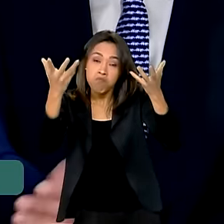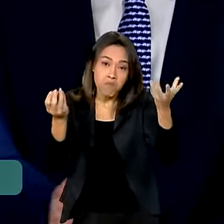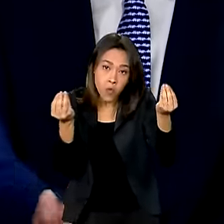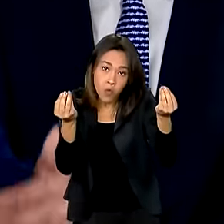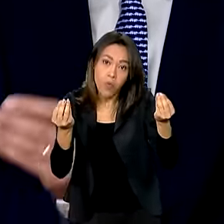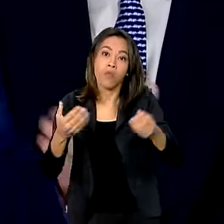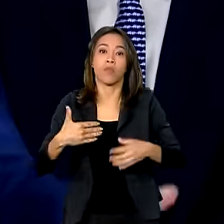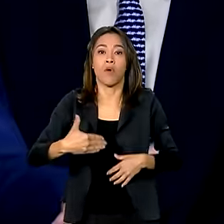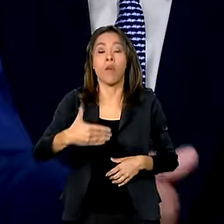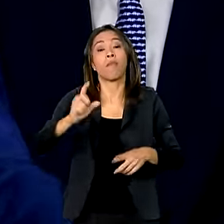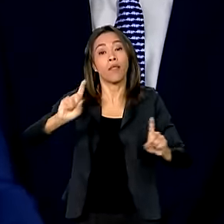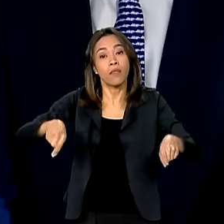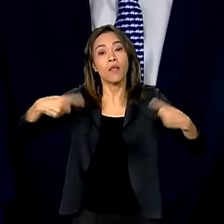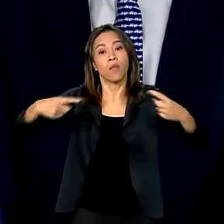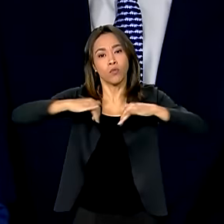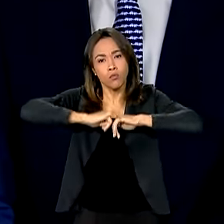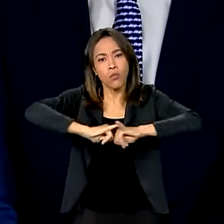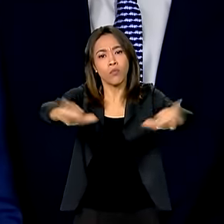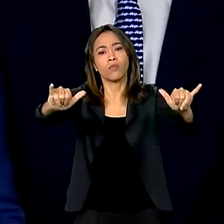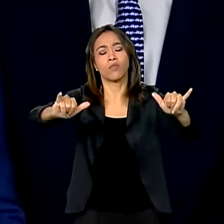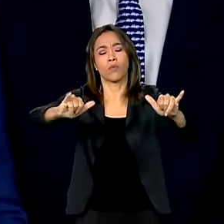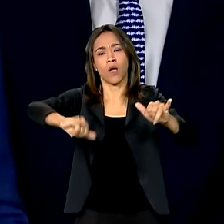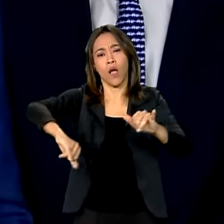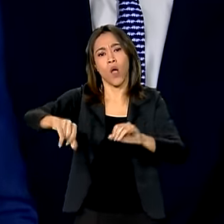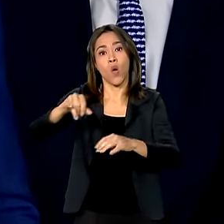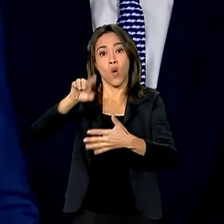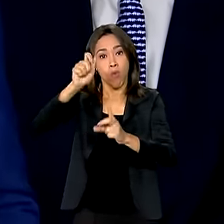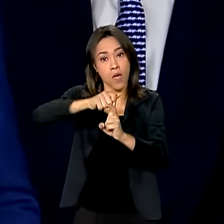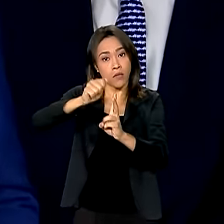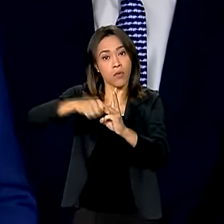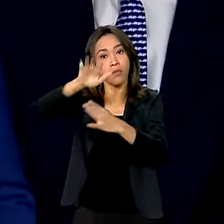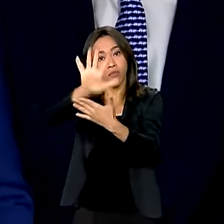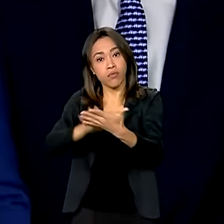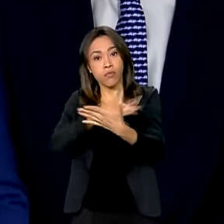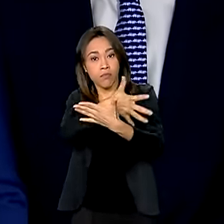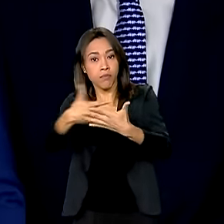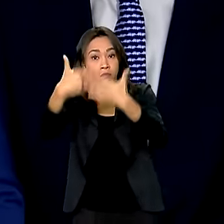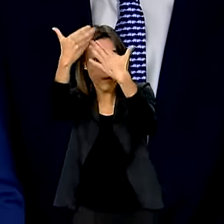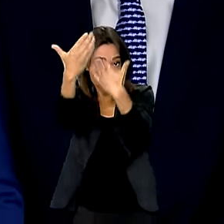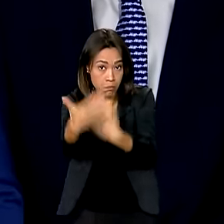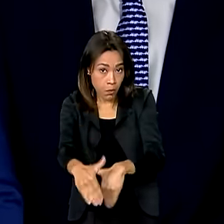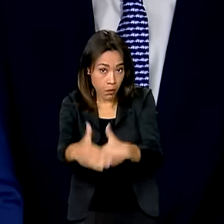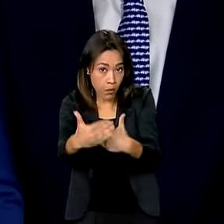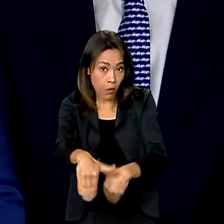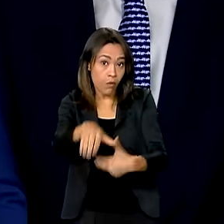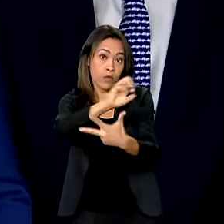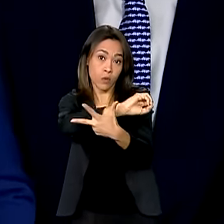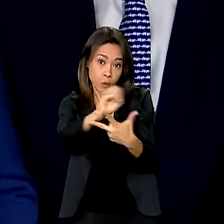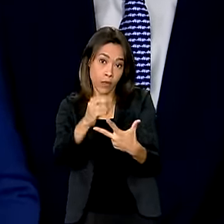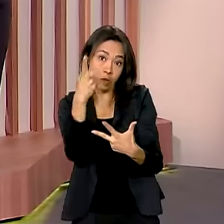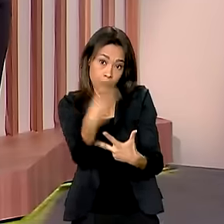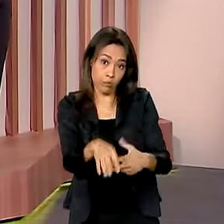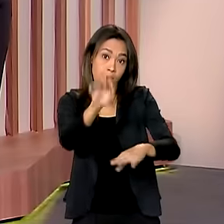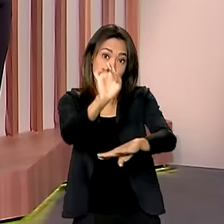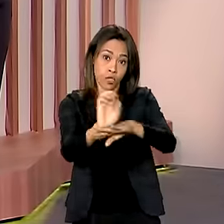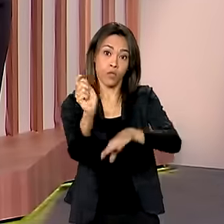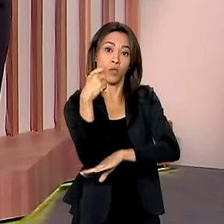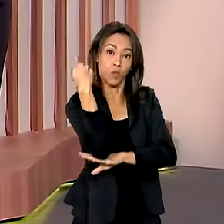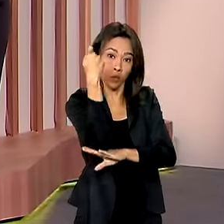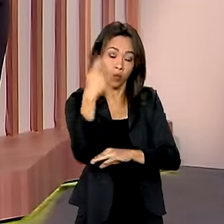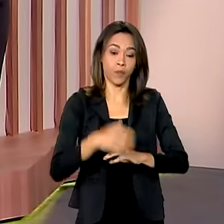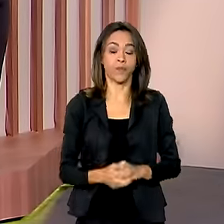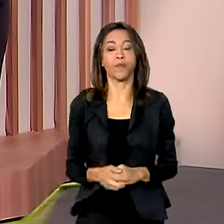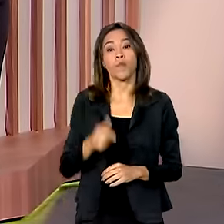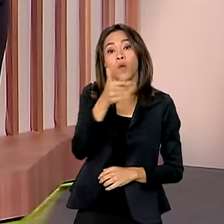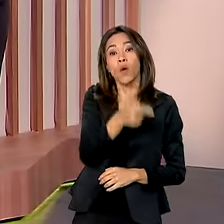apresentar um calendário exclusivo do Enem para os alunos daquele estado. Outra